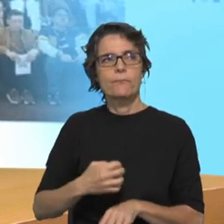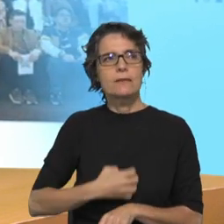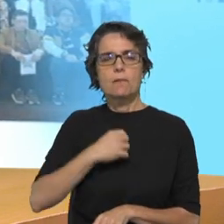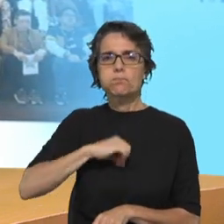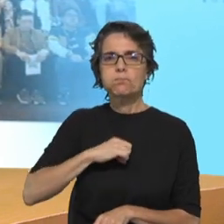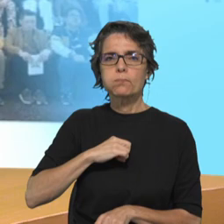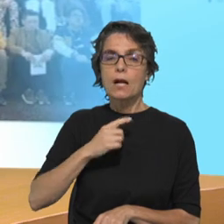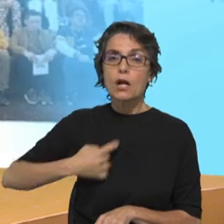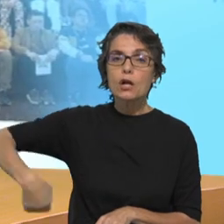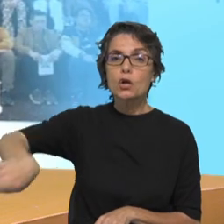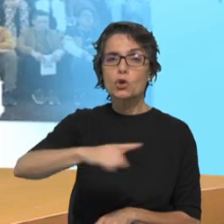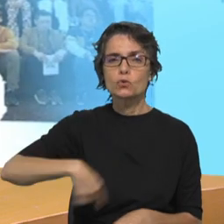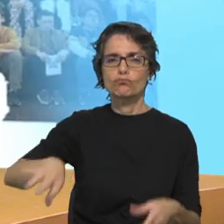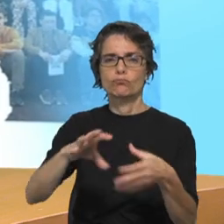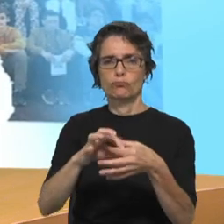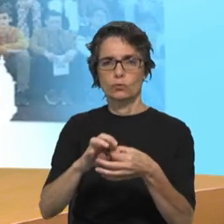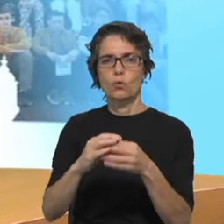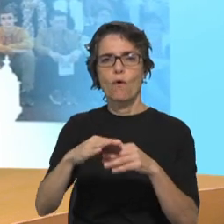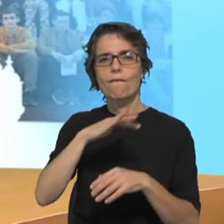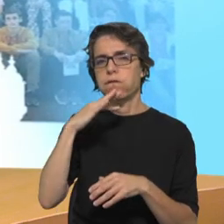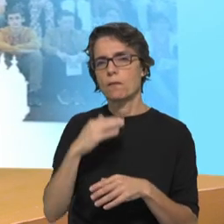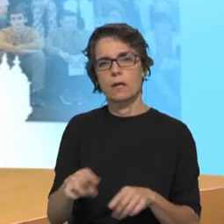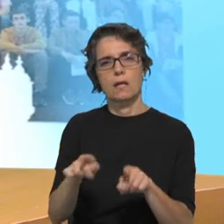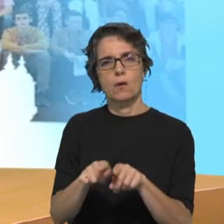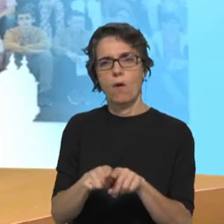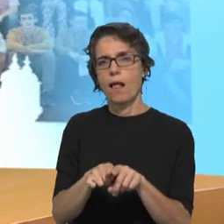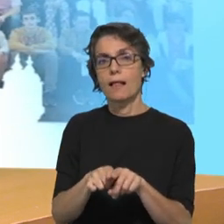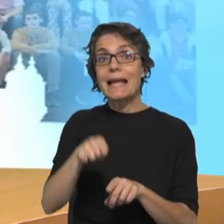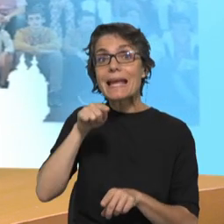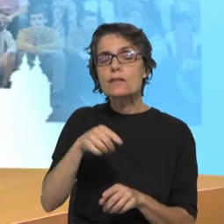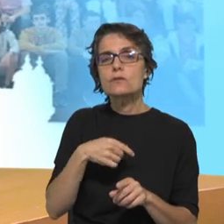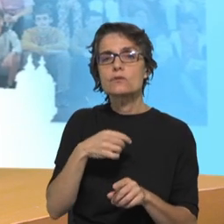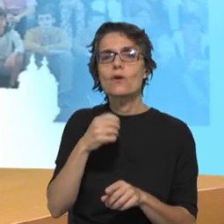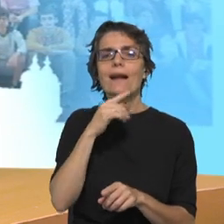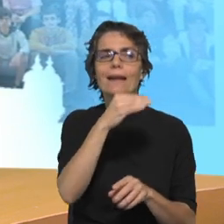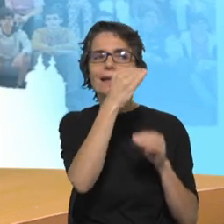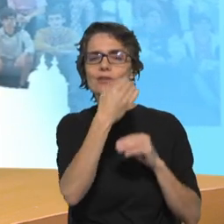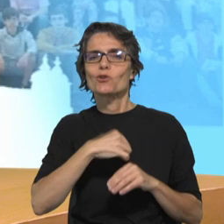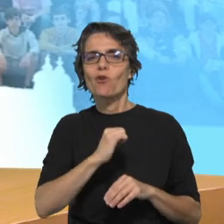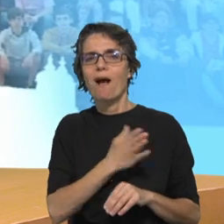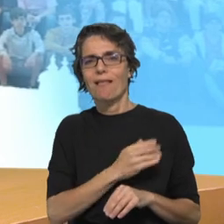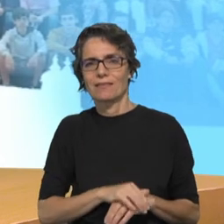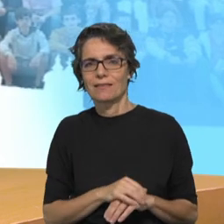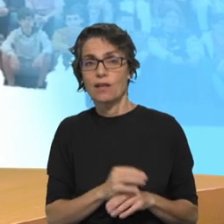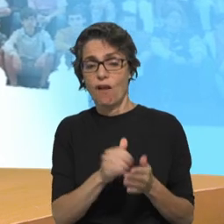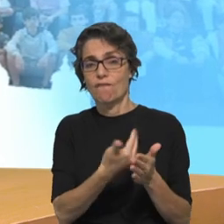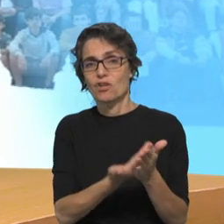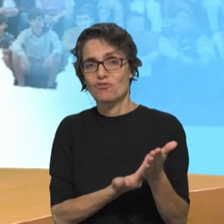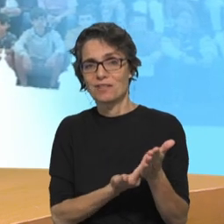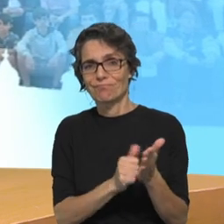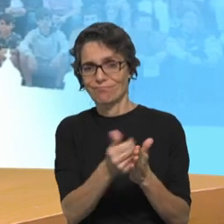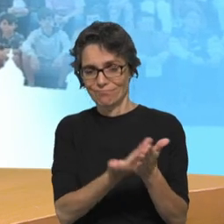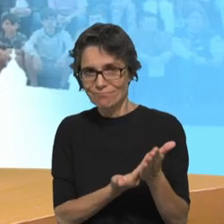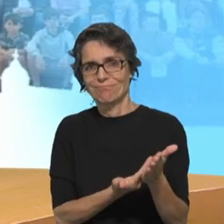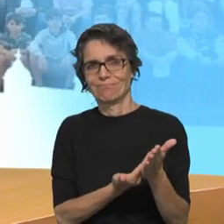humana, esta fonte vem-nos do Evangelho e vem-nos da Igreja, onde estamos, na nossa casa de